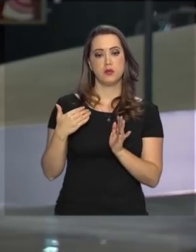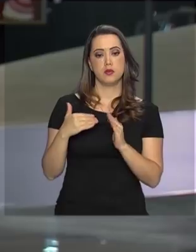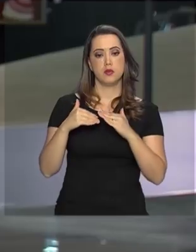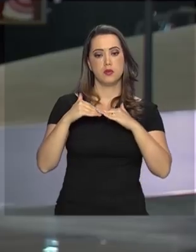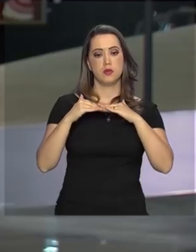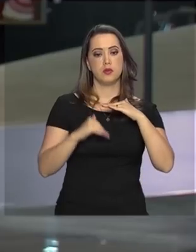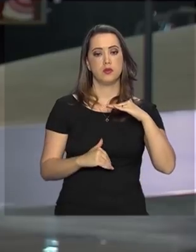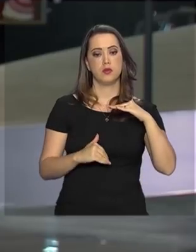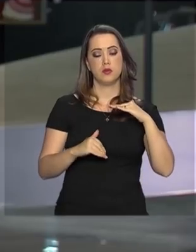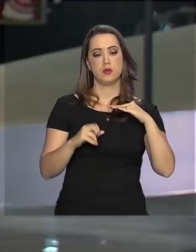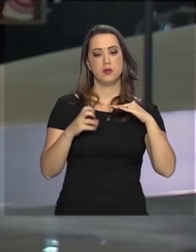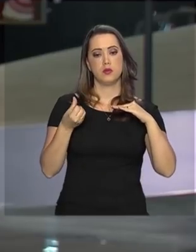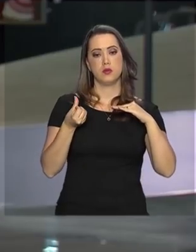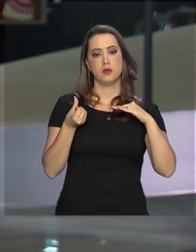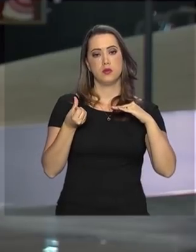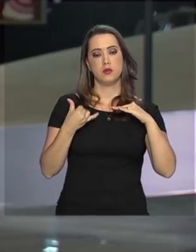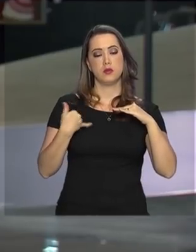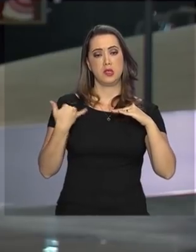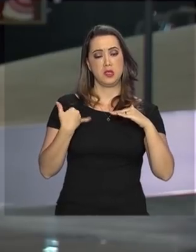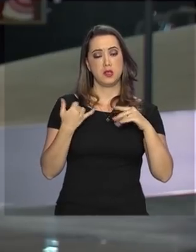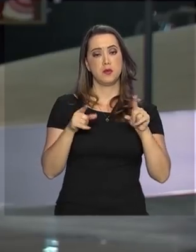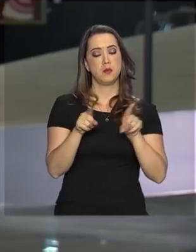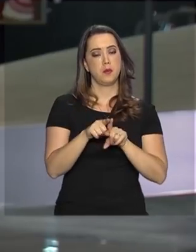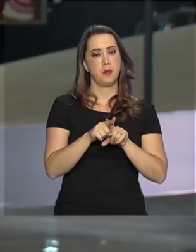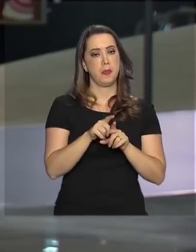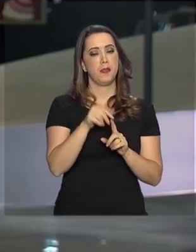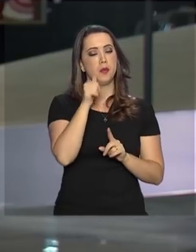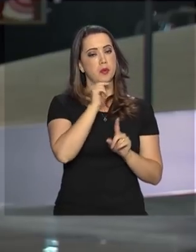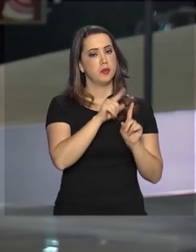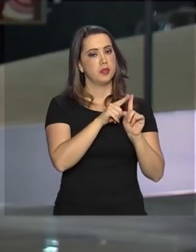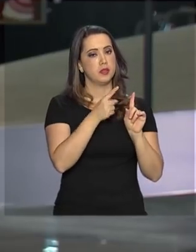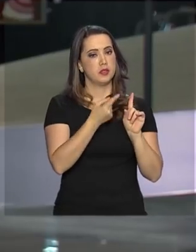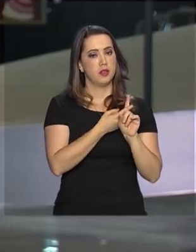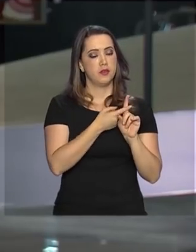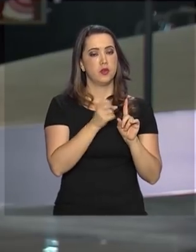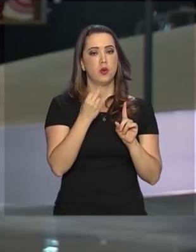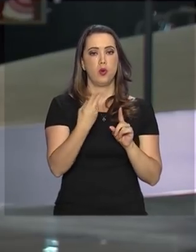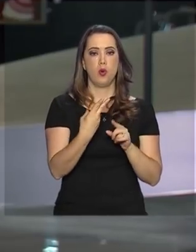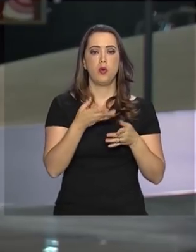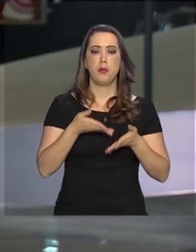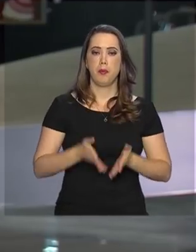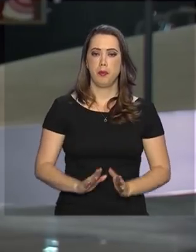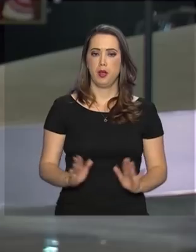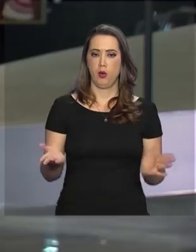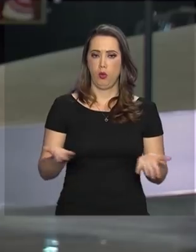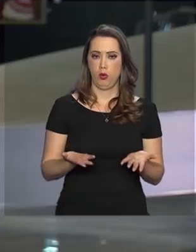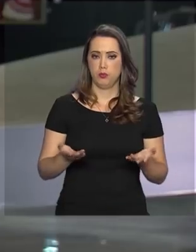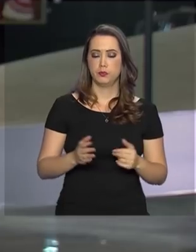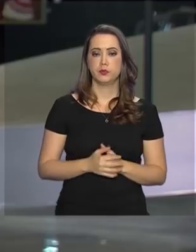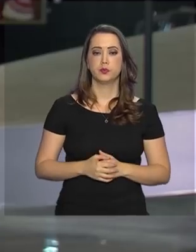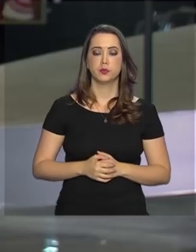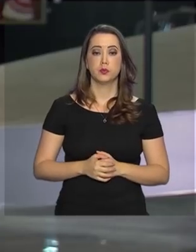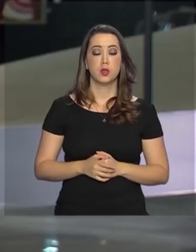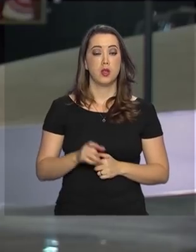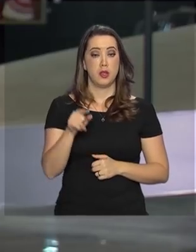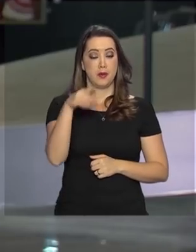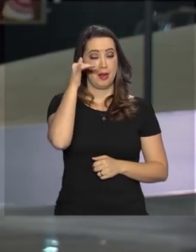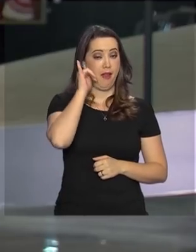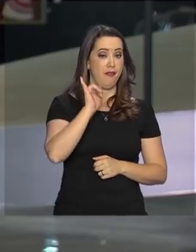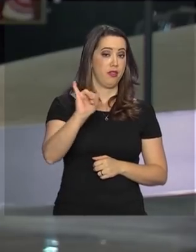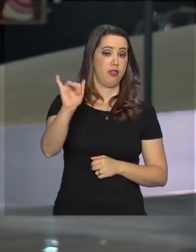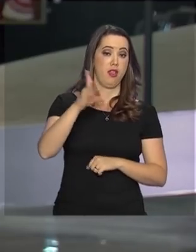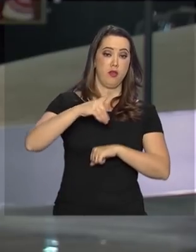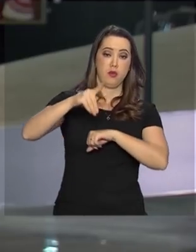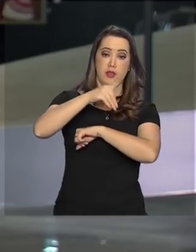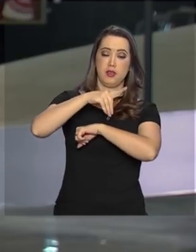menores de seis anos e também gestantes e mulheres que acabaram de ter filhos. E no combate à dengue,